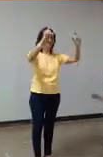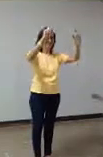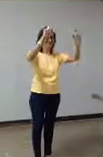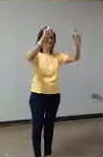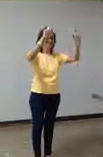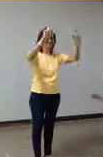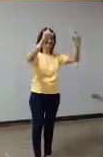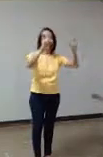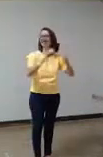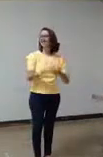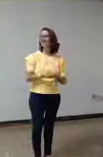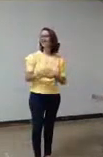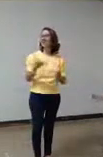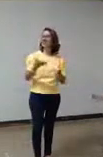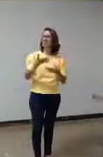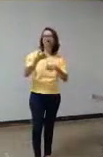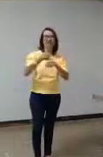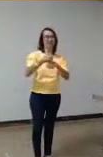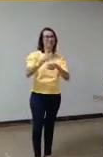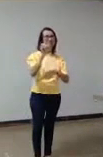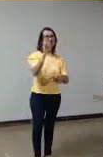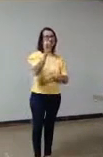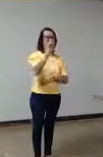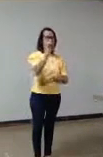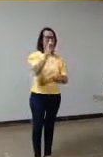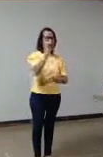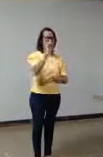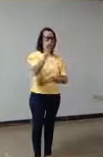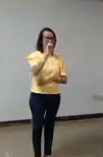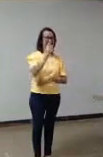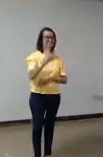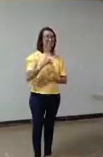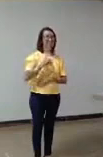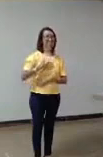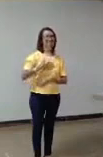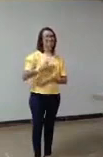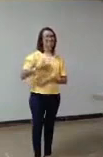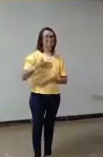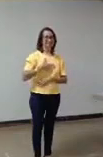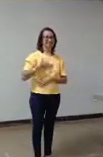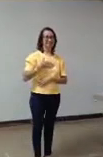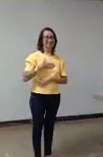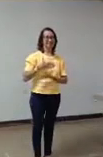lá em Porto Alegre, que ficou, fiquei muito feliz de ter participado.